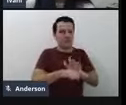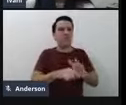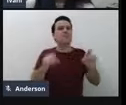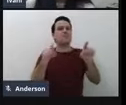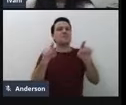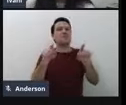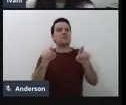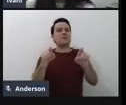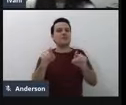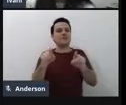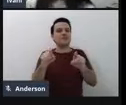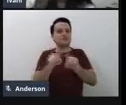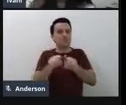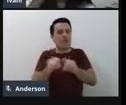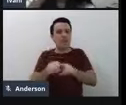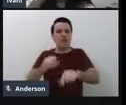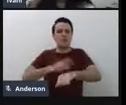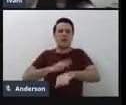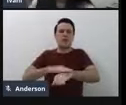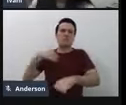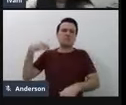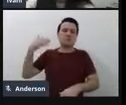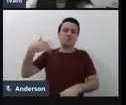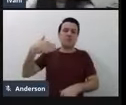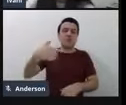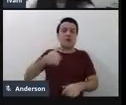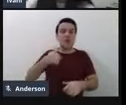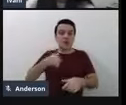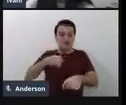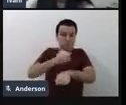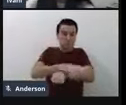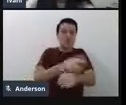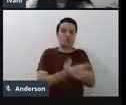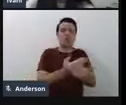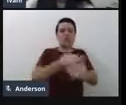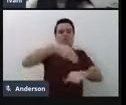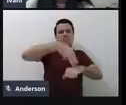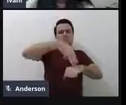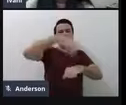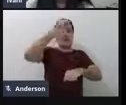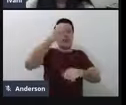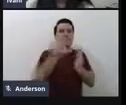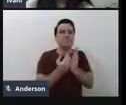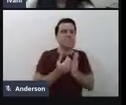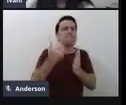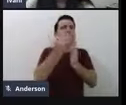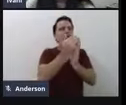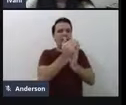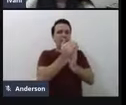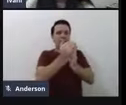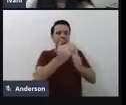E aí, passado um tempo, eu resolvi fazer um mestrado e estudar de forma mais ativa,